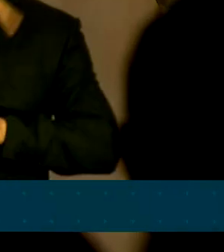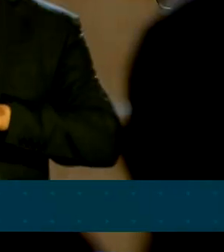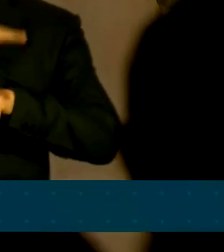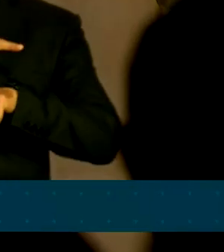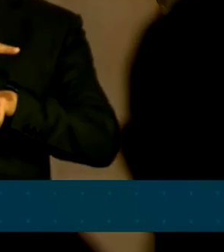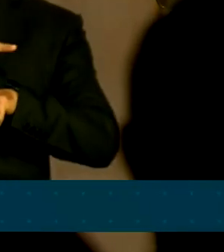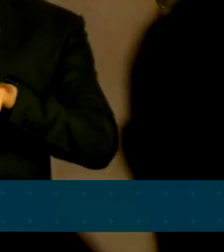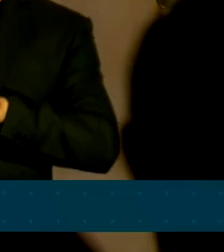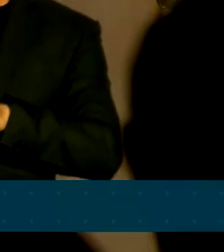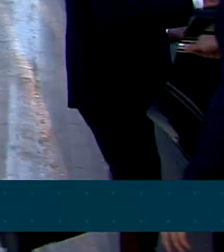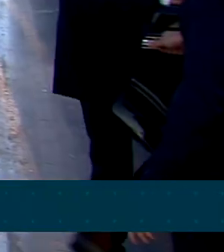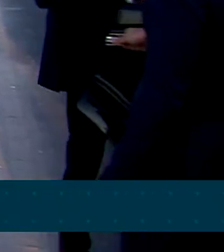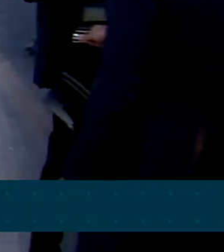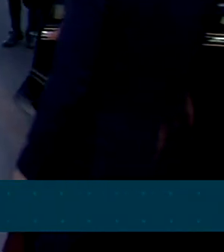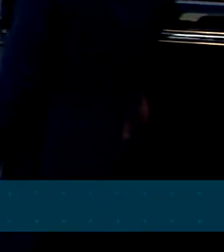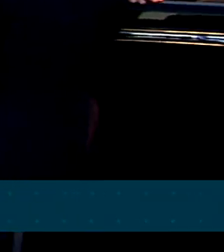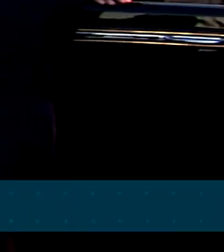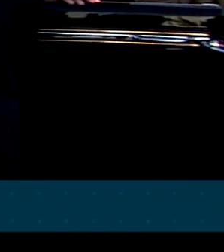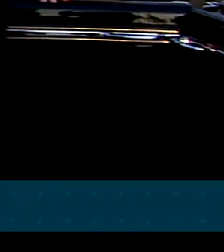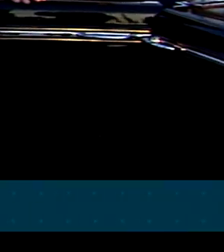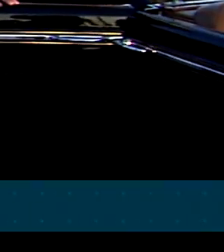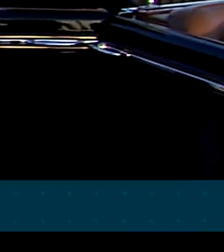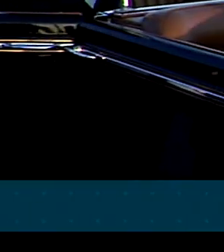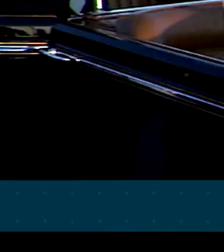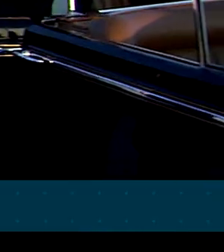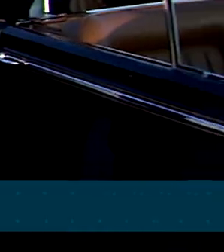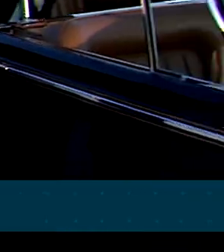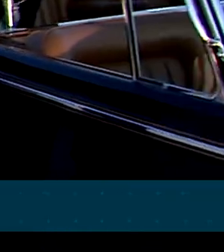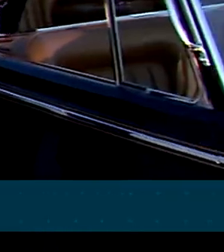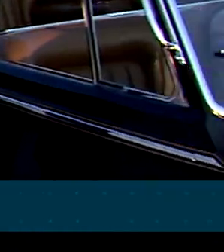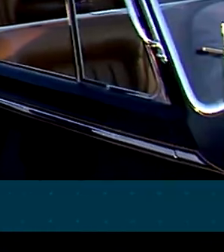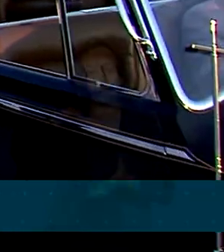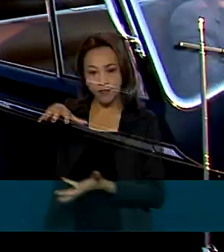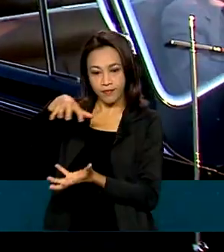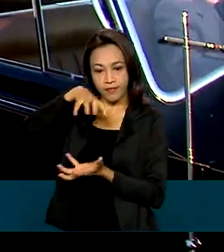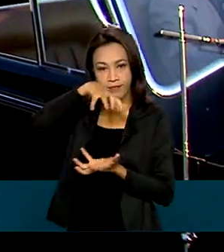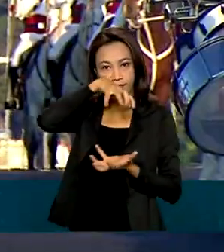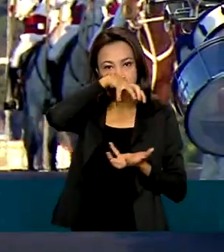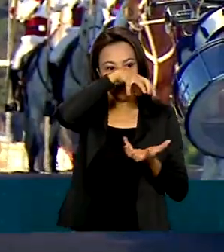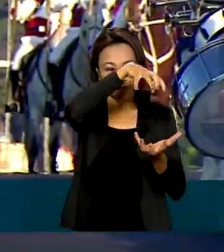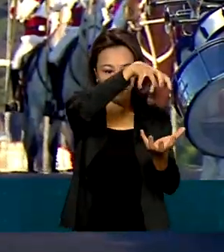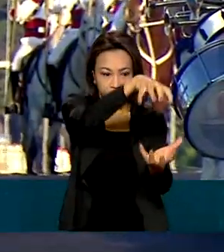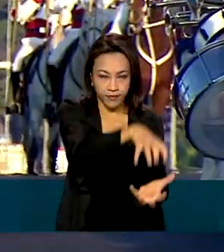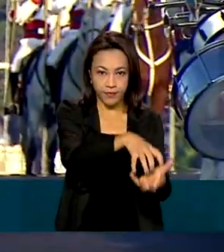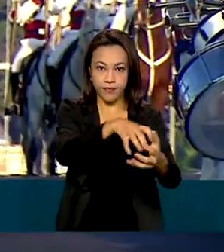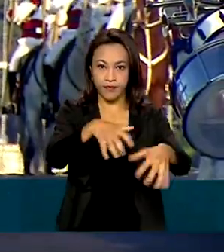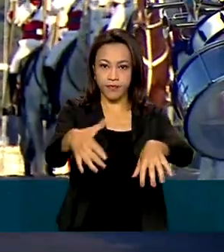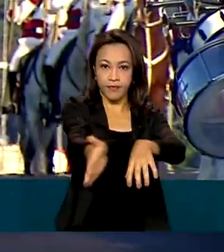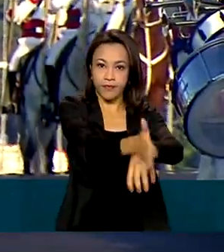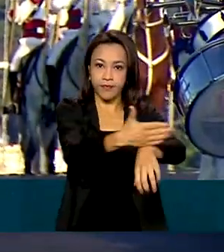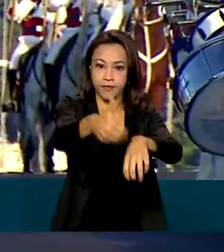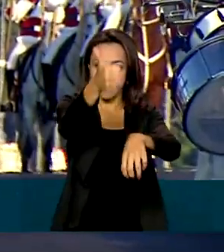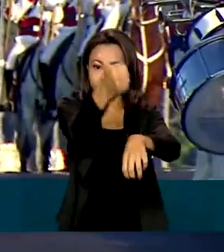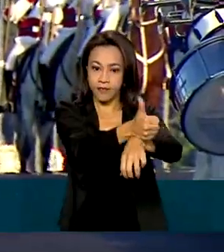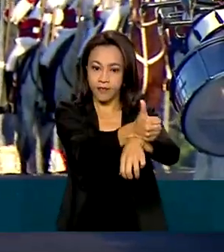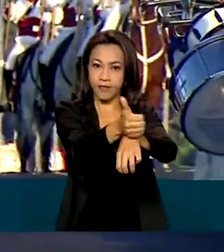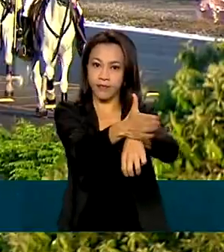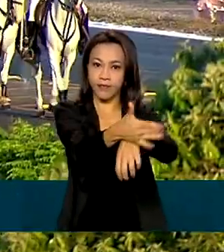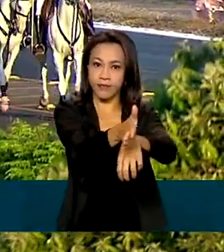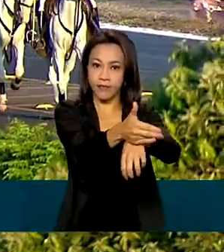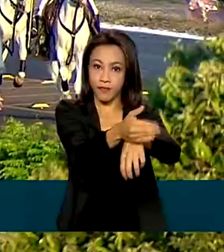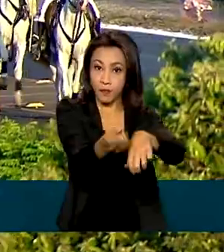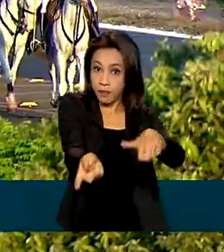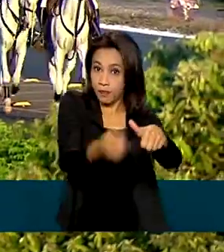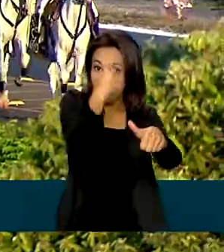ajudou a fundar. Antes de seguir para o Ministério das Relações Exteriores, a relíquia passou pelo Palácio do Planalto.